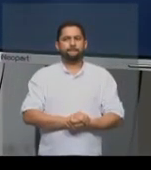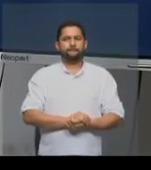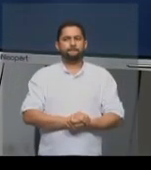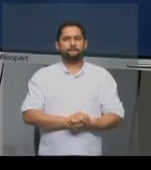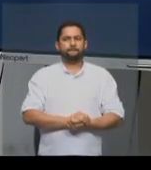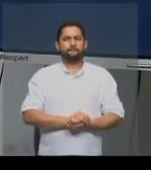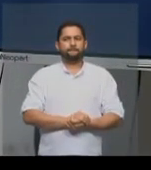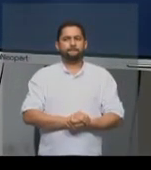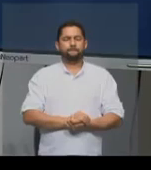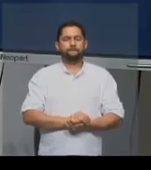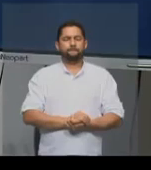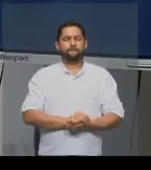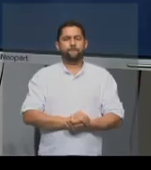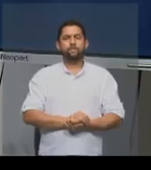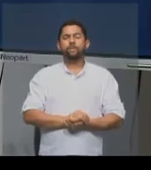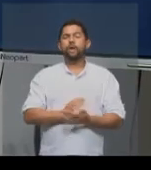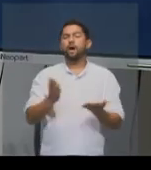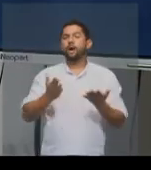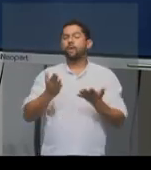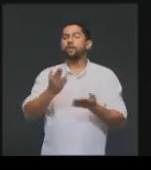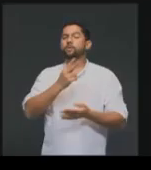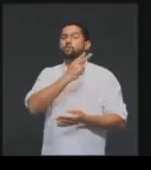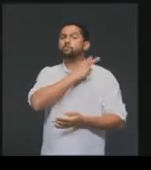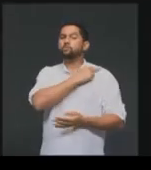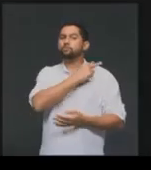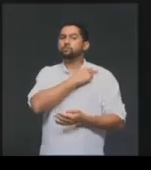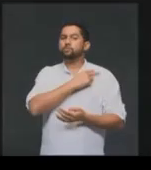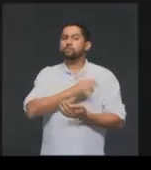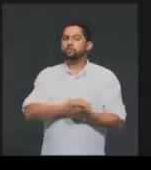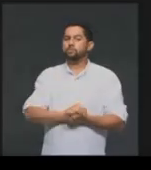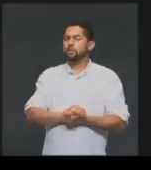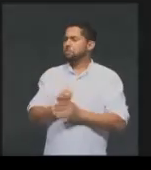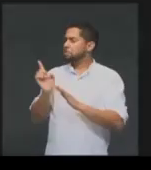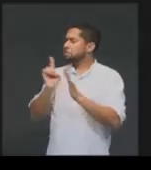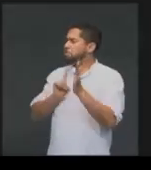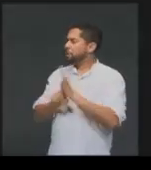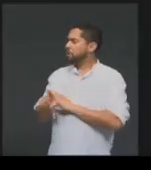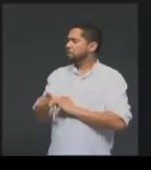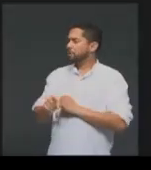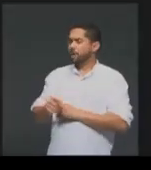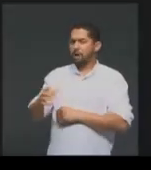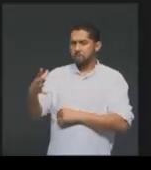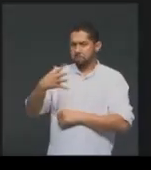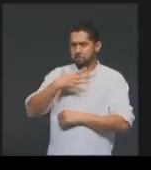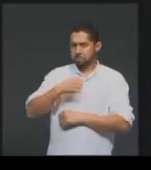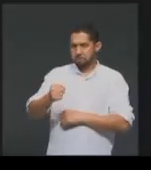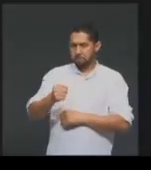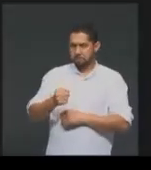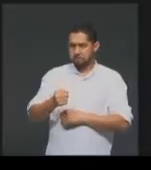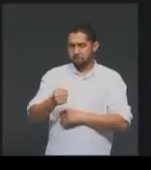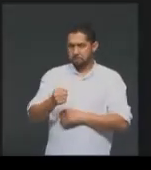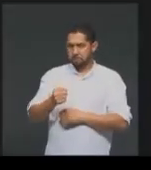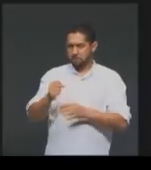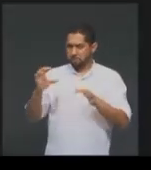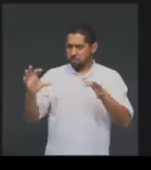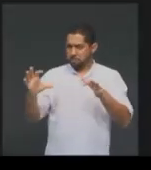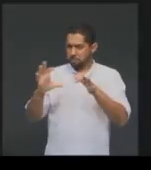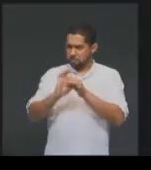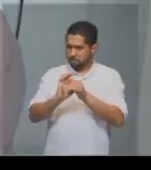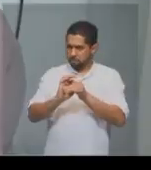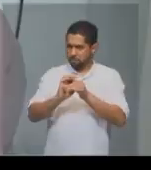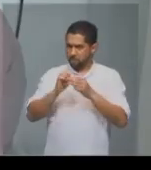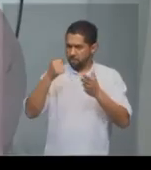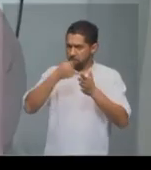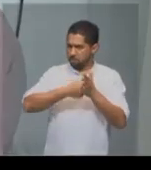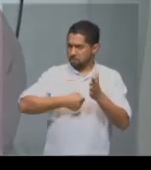questão é do segundo ano. Cometer suicídio era resistir, professor Clédison?